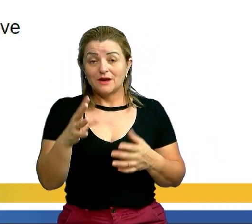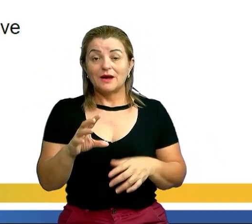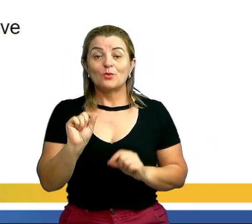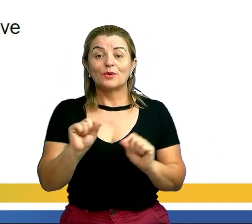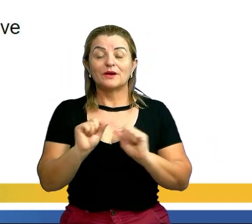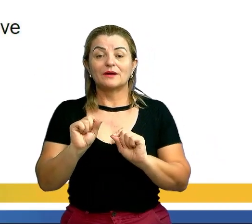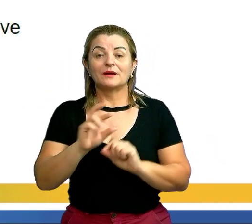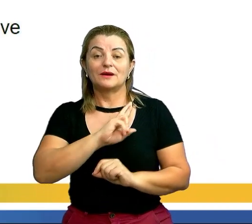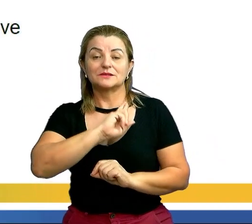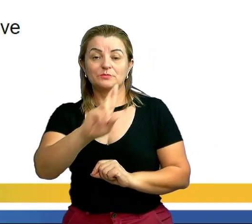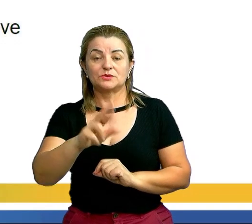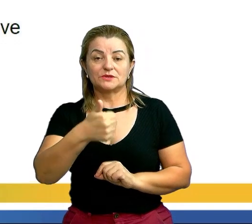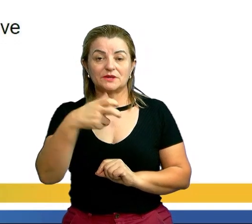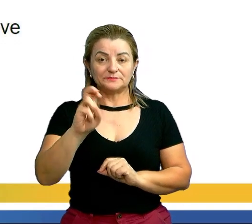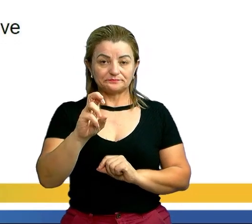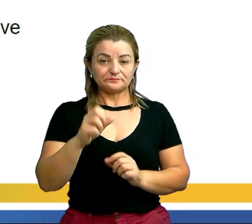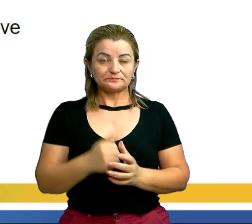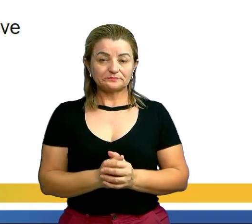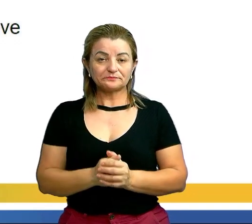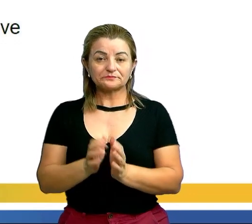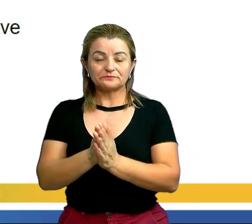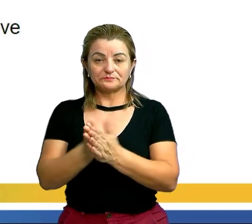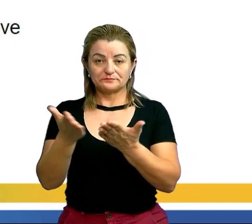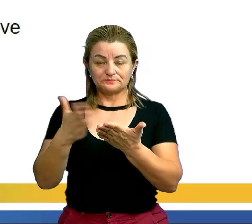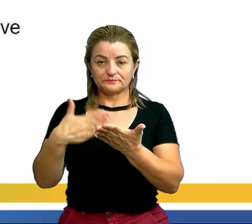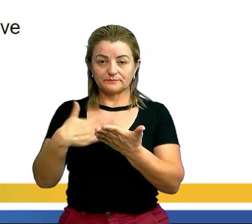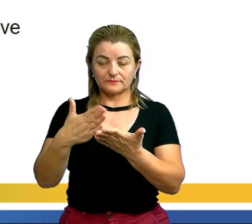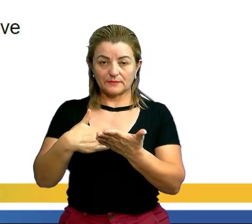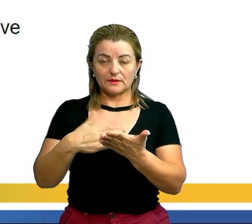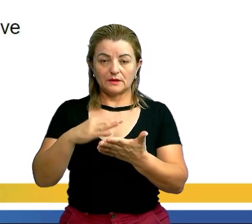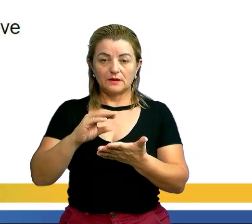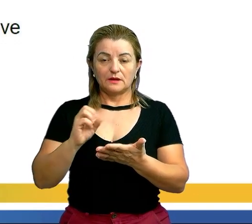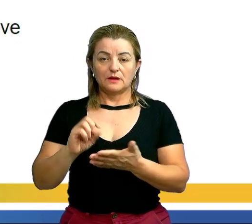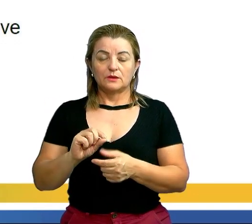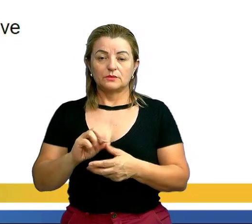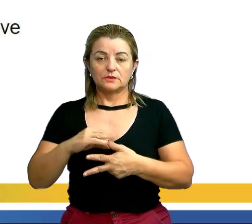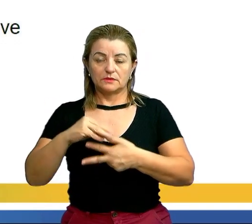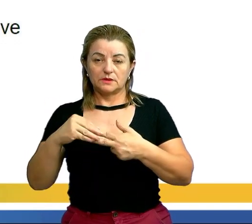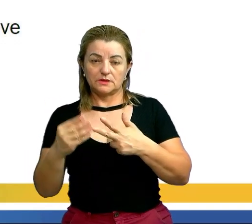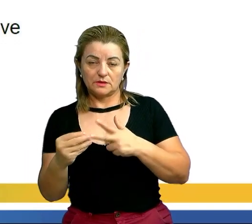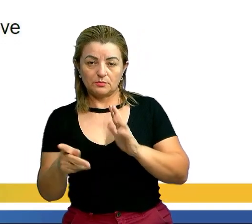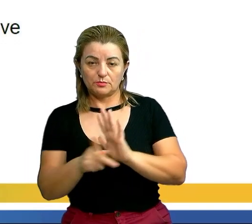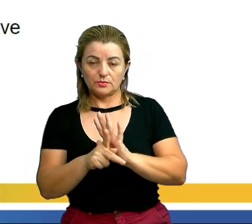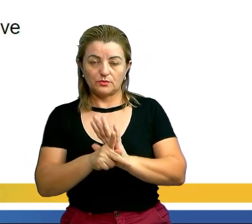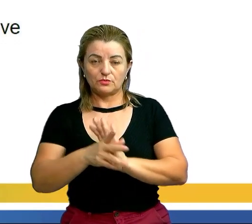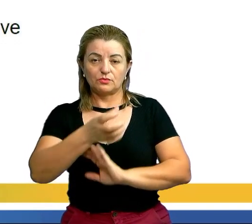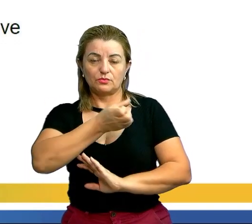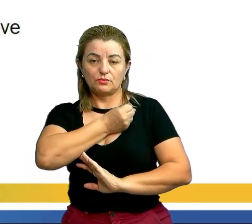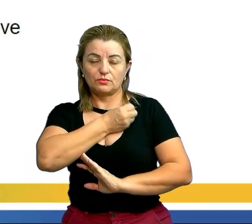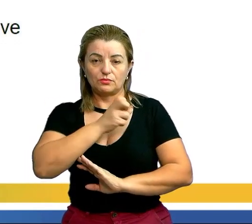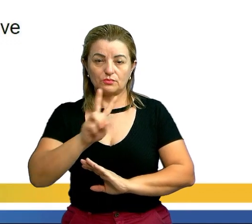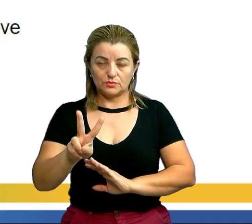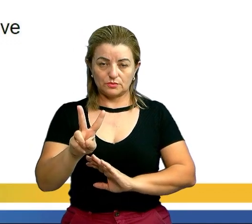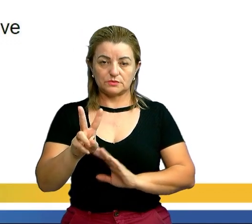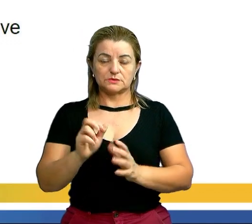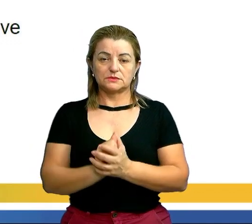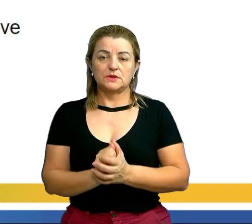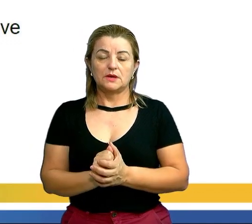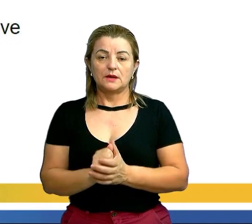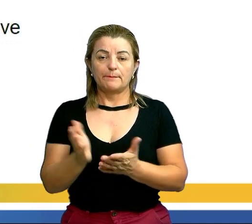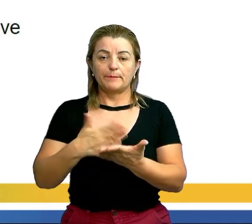é 15. Olha lá. Livro. Resolva o Enem, volume 2, questão 60, página 182.